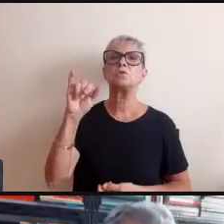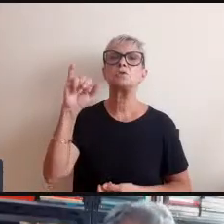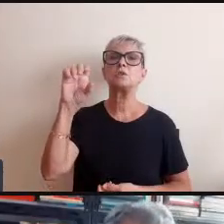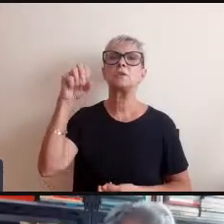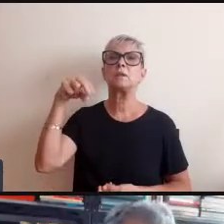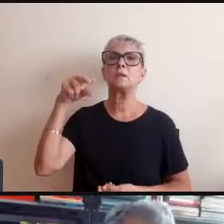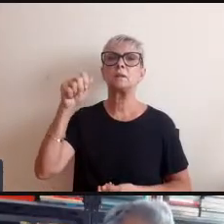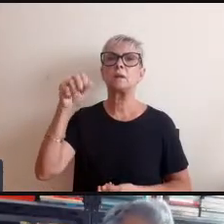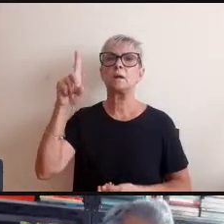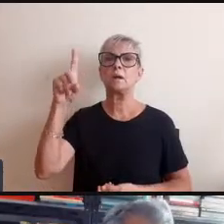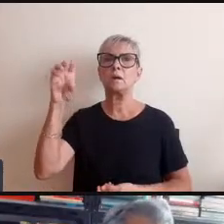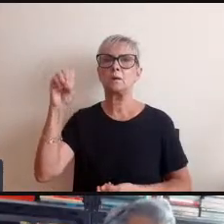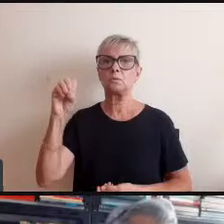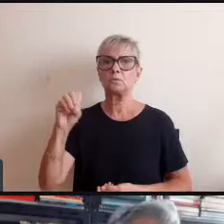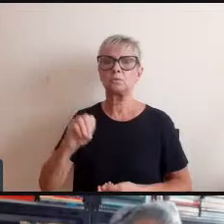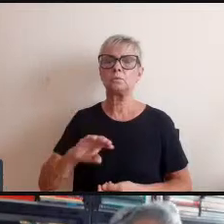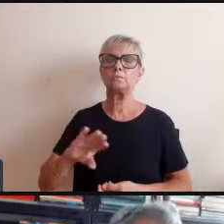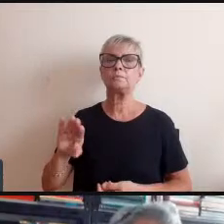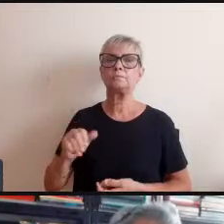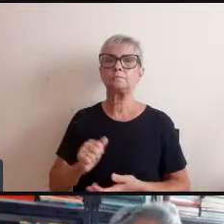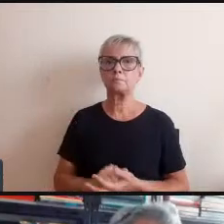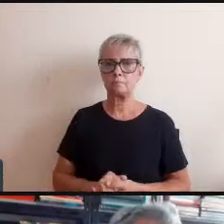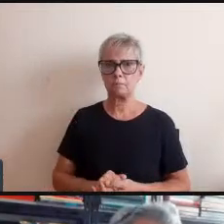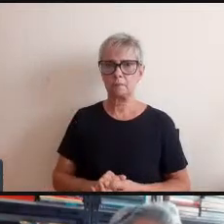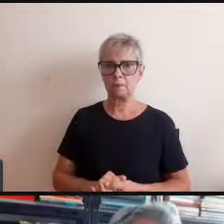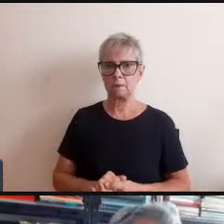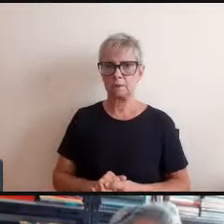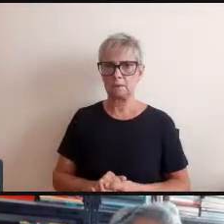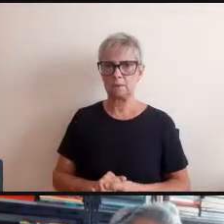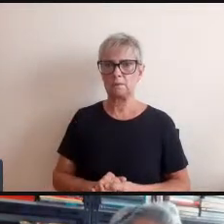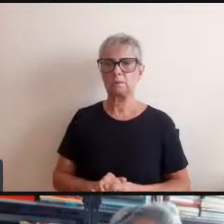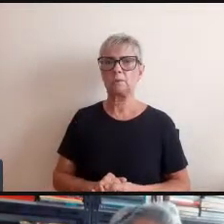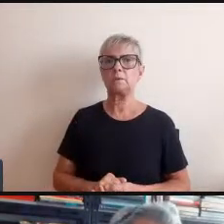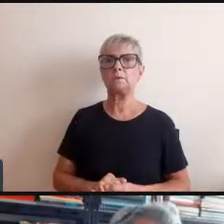Reginaldo deixa eu abrir aqui